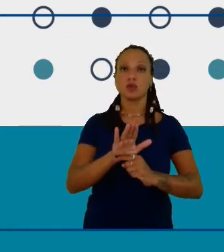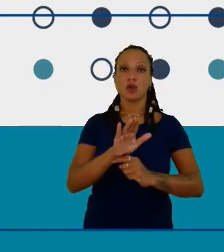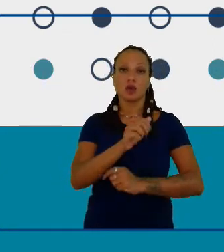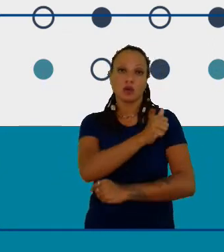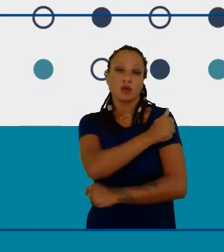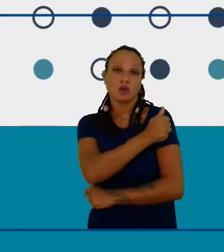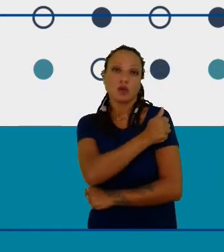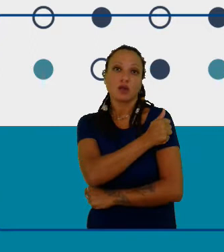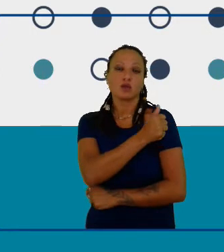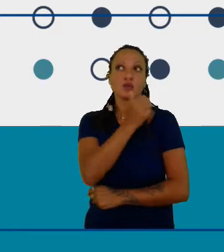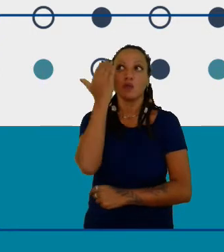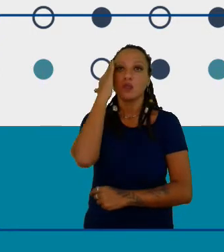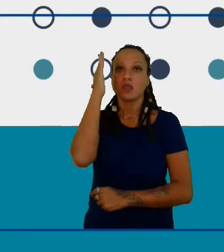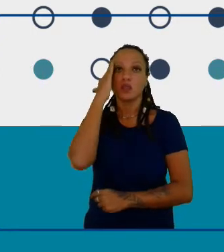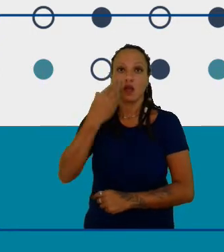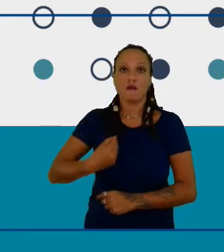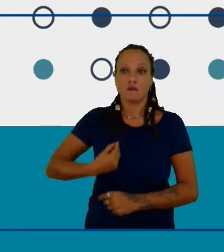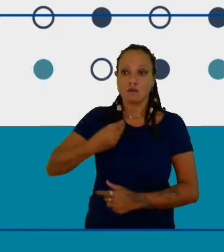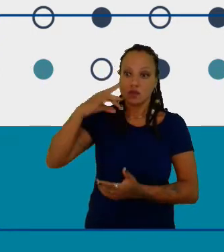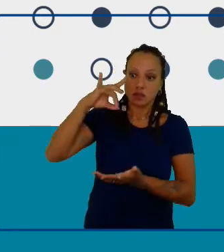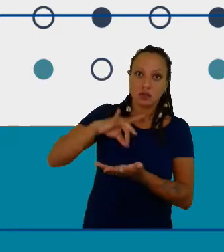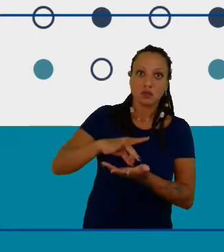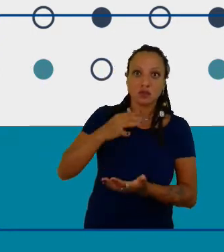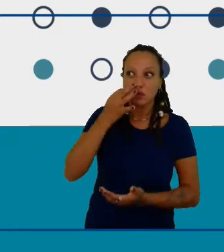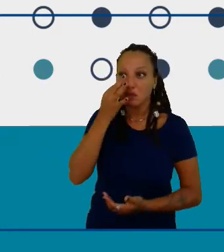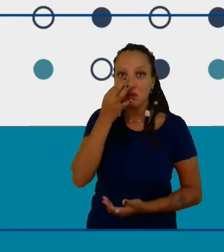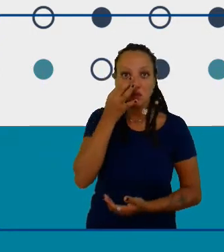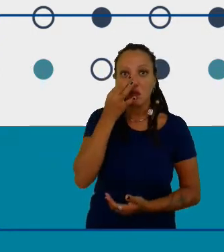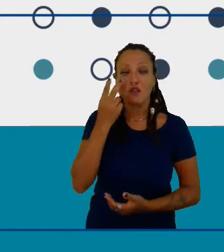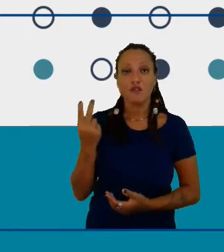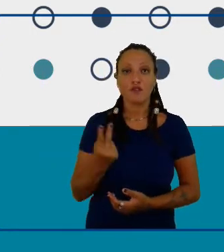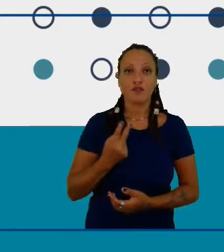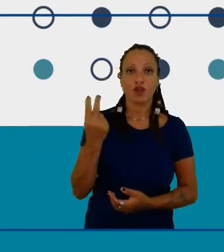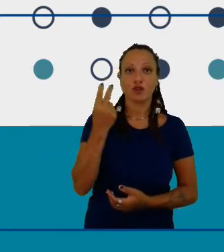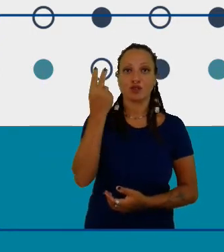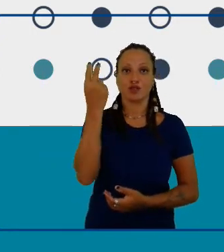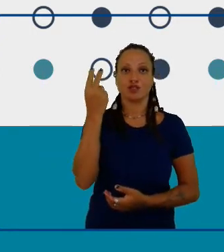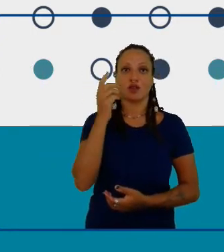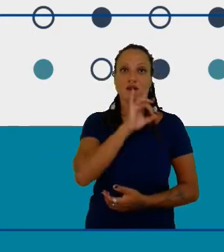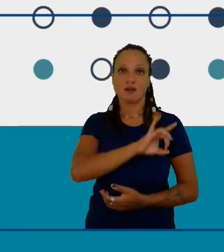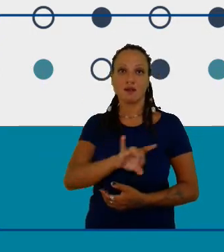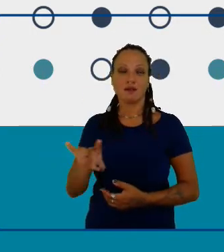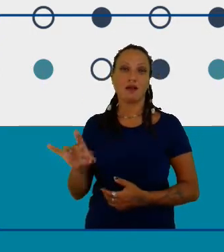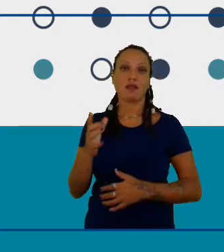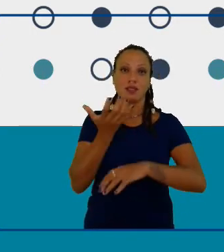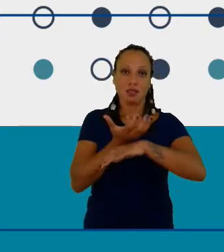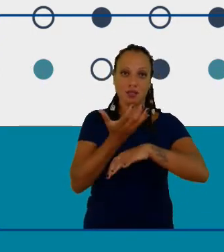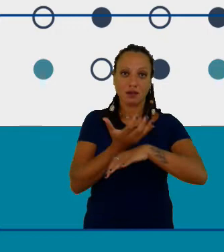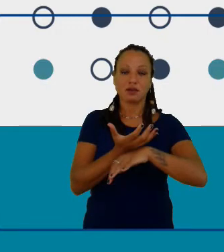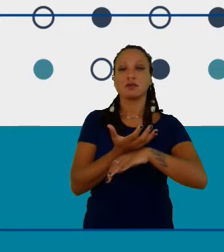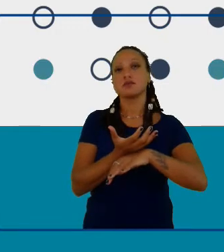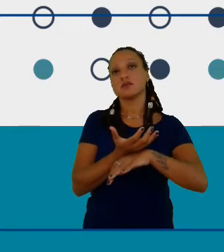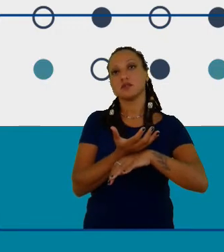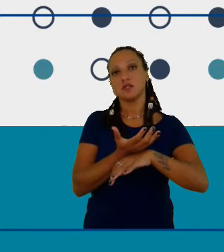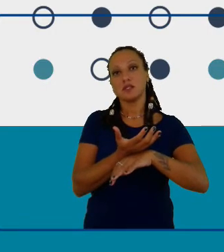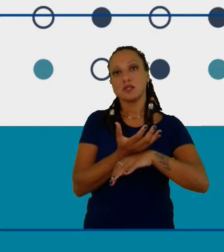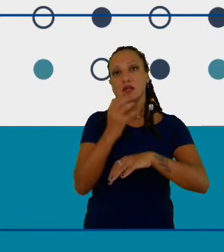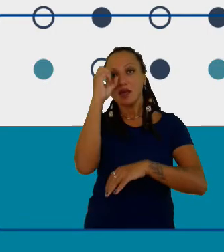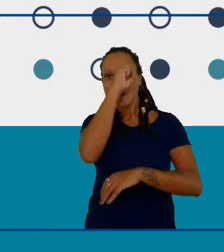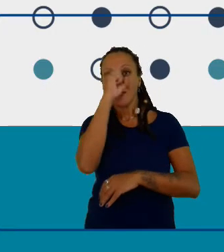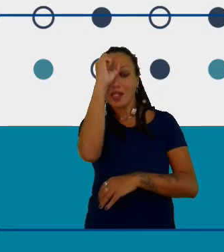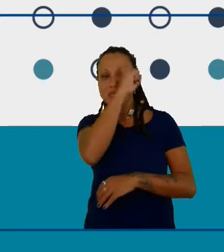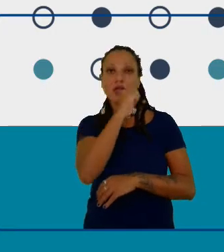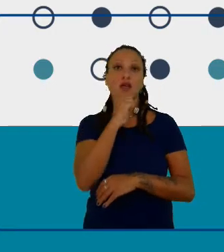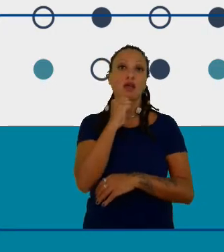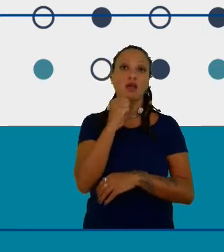no mundo real e valorizar cada uma daquelas disciplinas e aprender para os seus trabalhos futuros e as